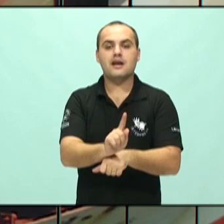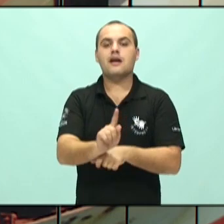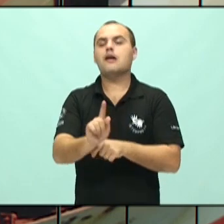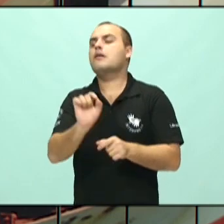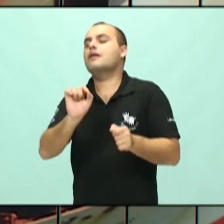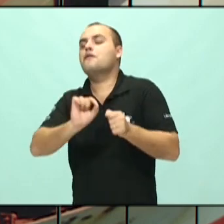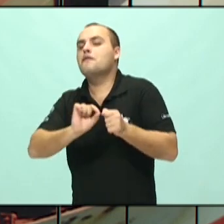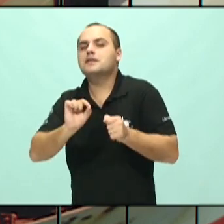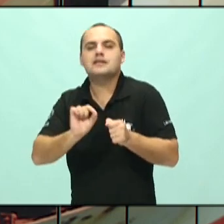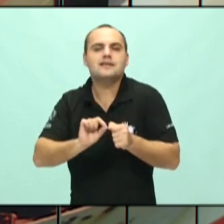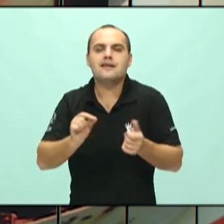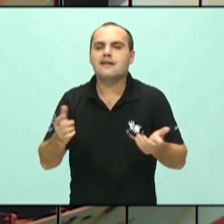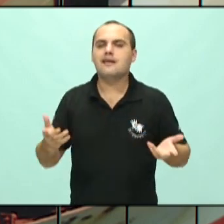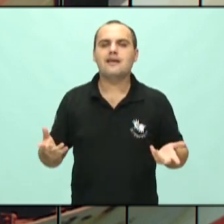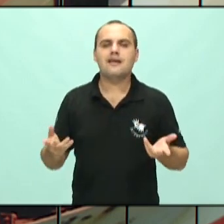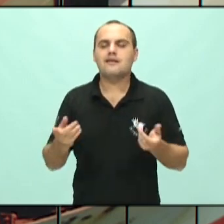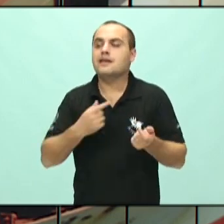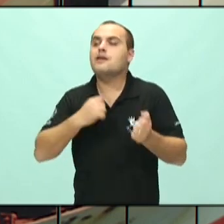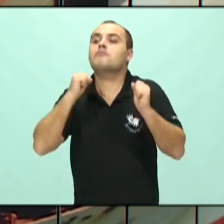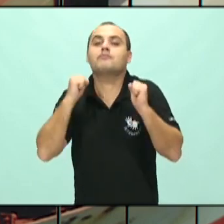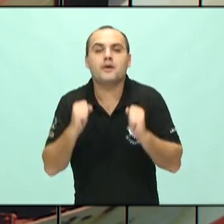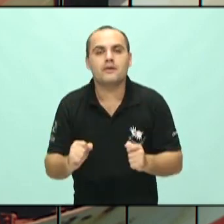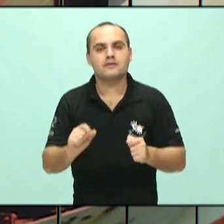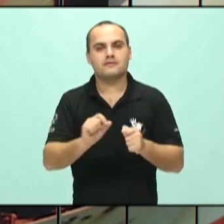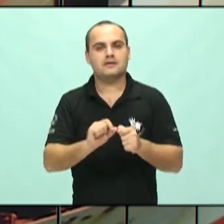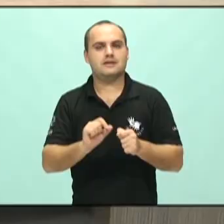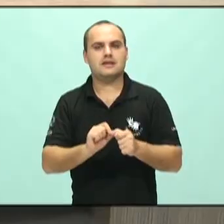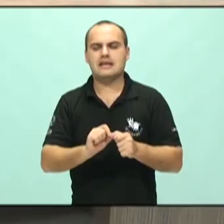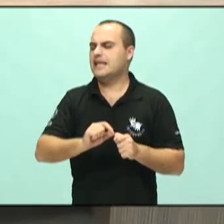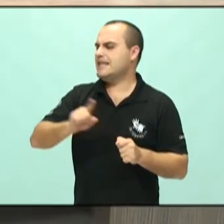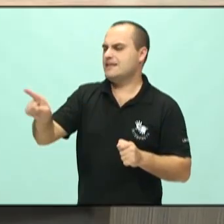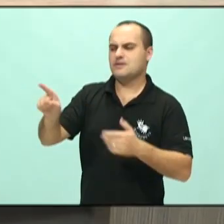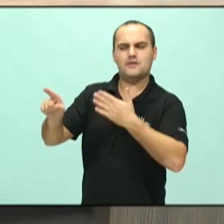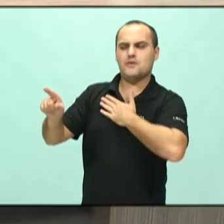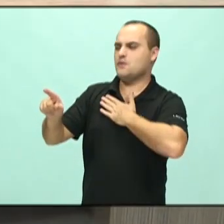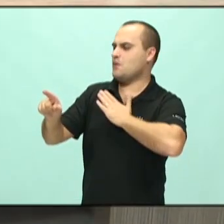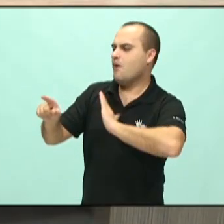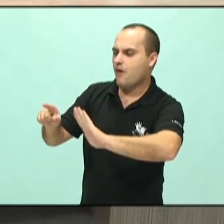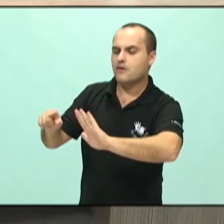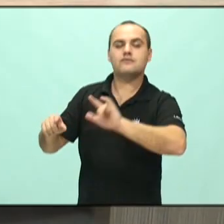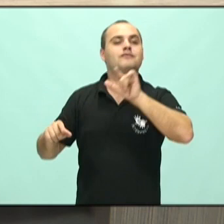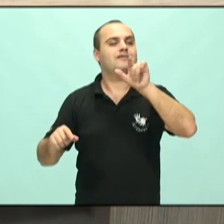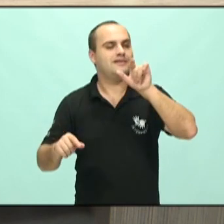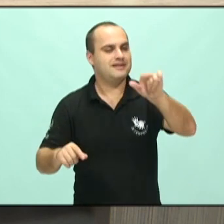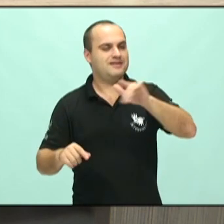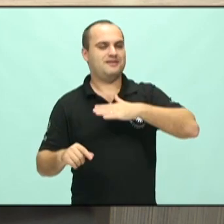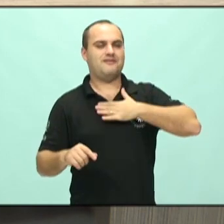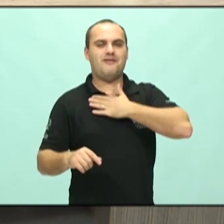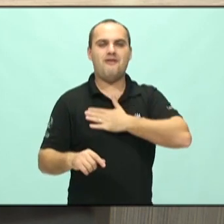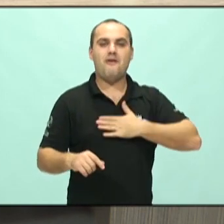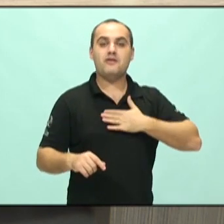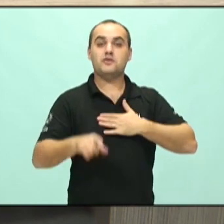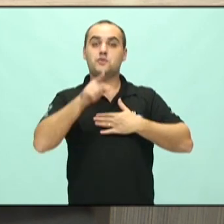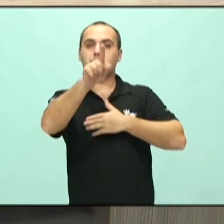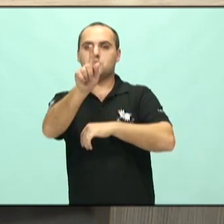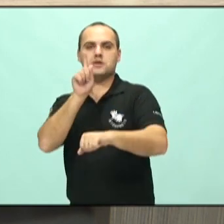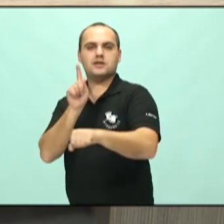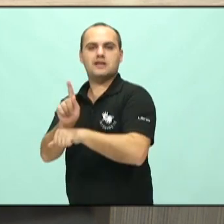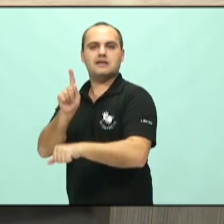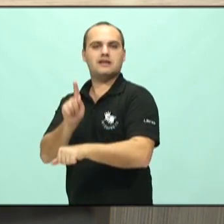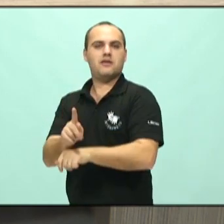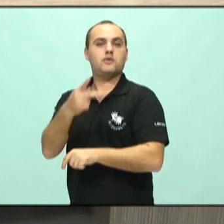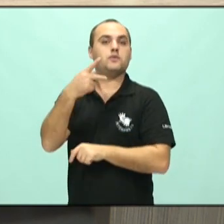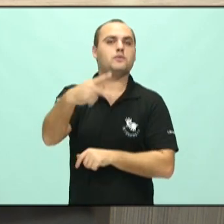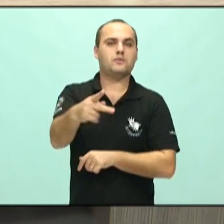me expor? O que posso fazer? O que me maltrato? O que devo evitar? Porque quando você faz essa gestão você realmente reduz e